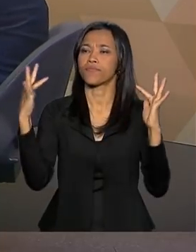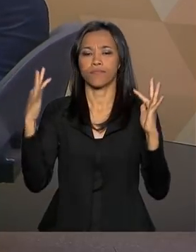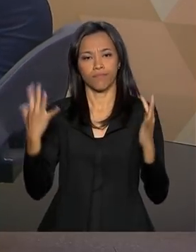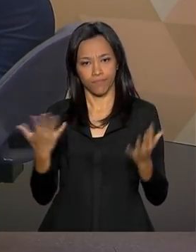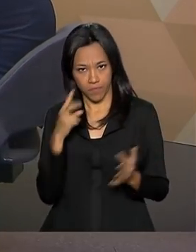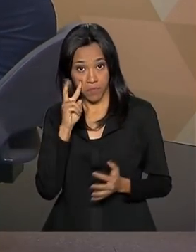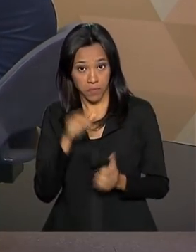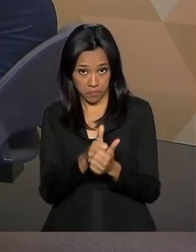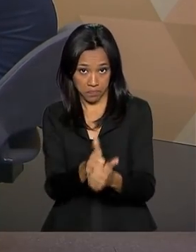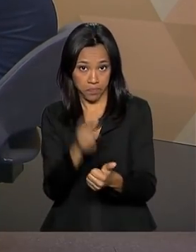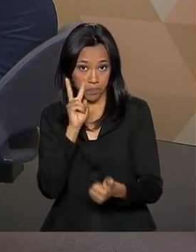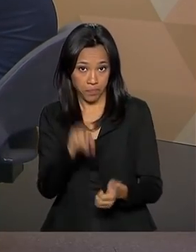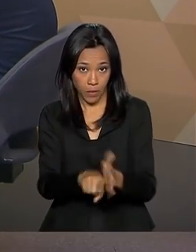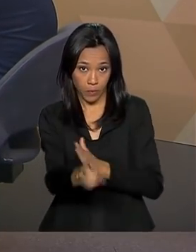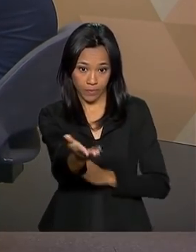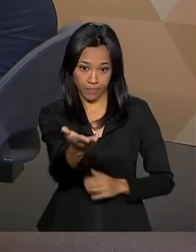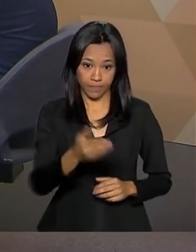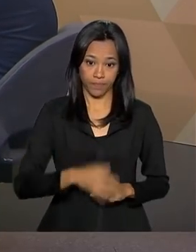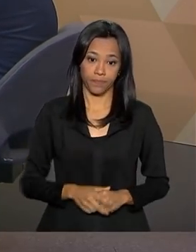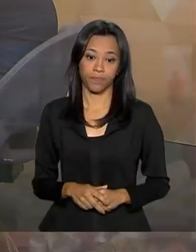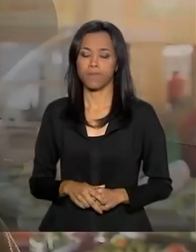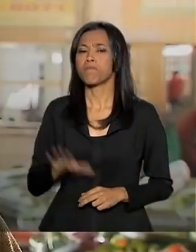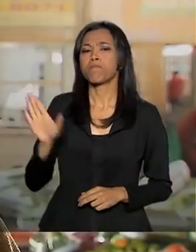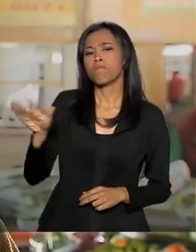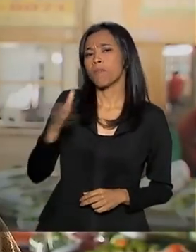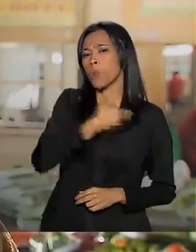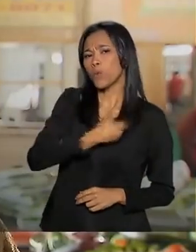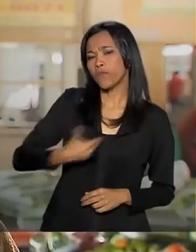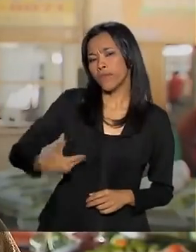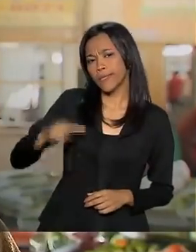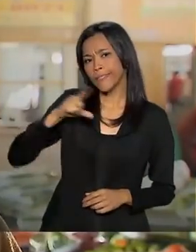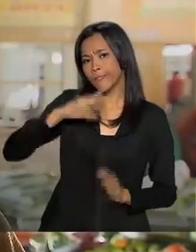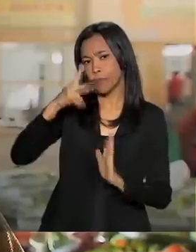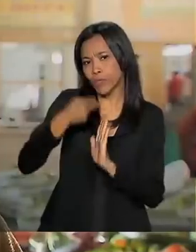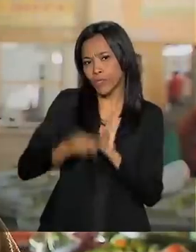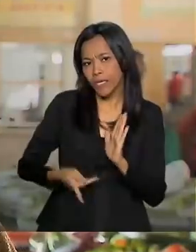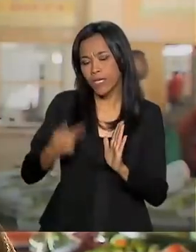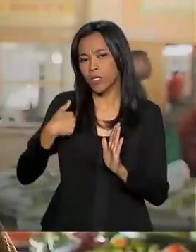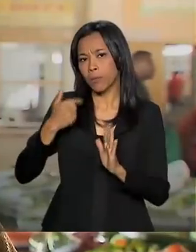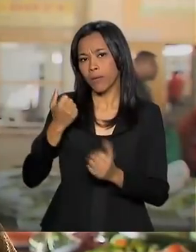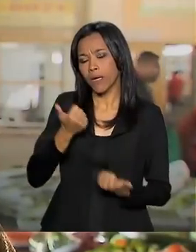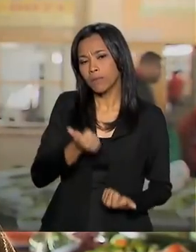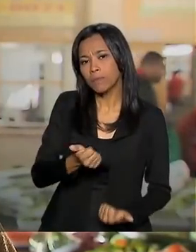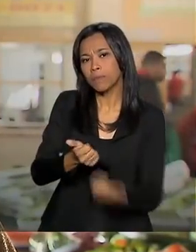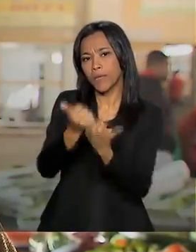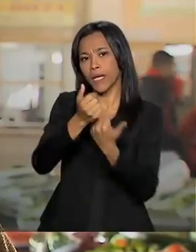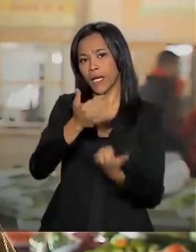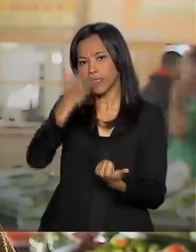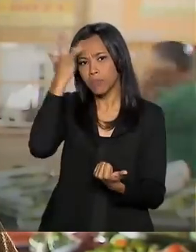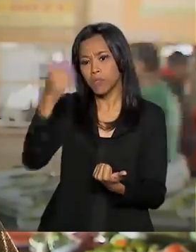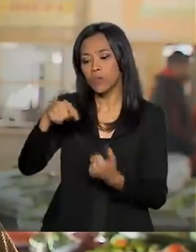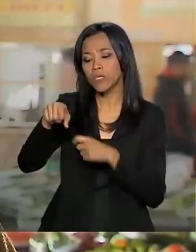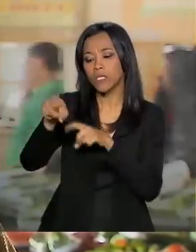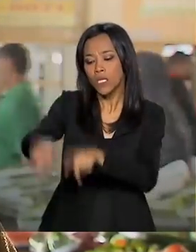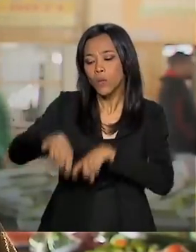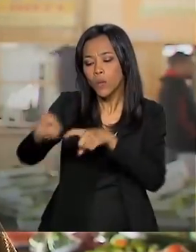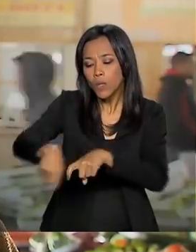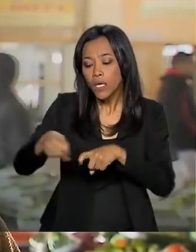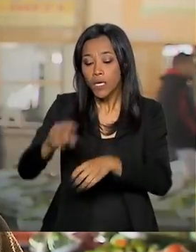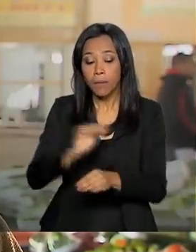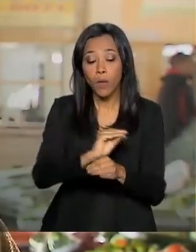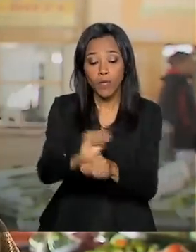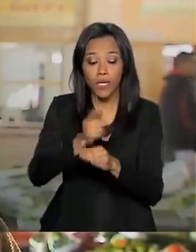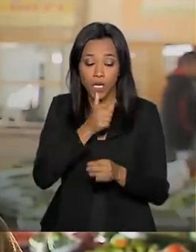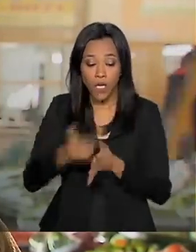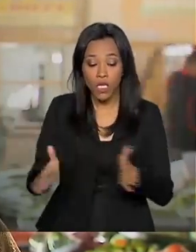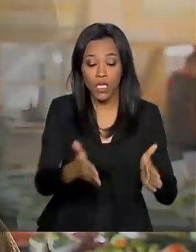pergunta. O governo tem algum projeto para beneficiar os produtores que protegem a margem do córrego